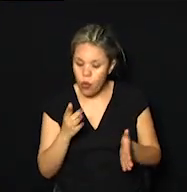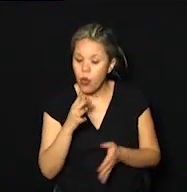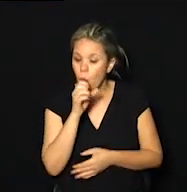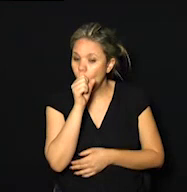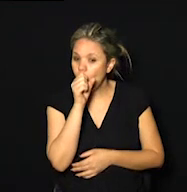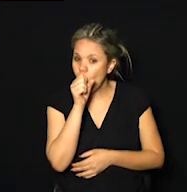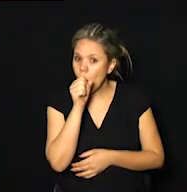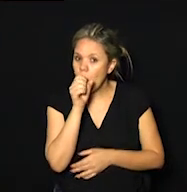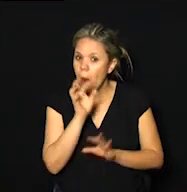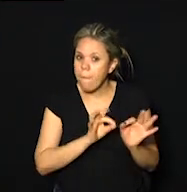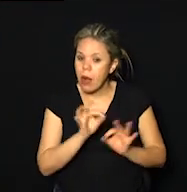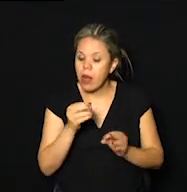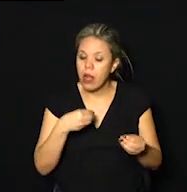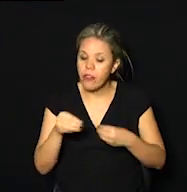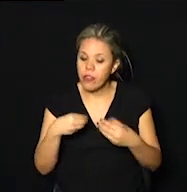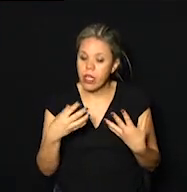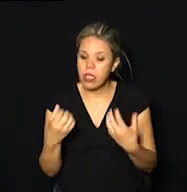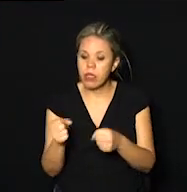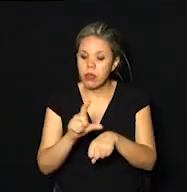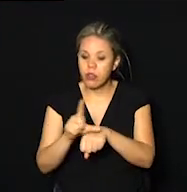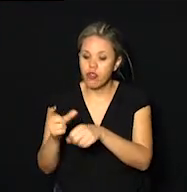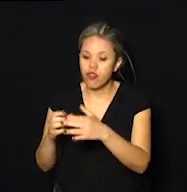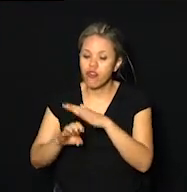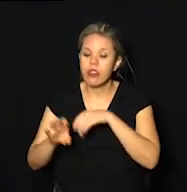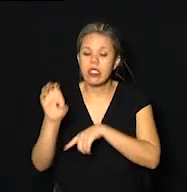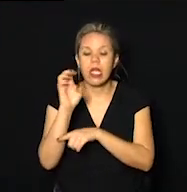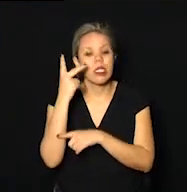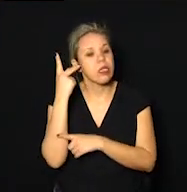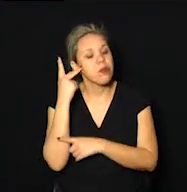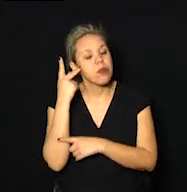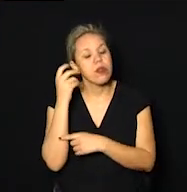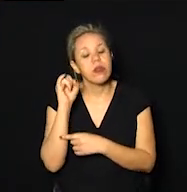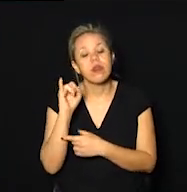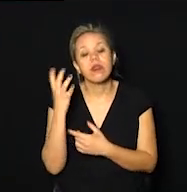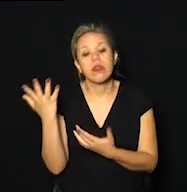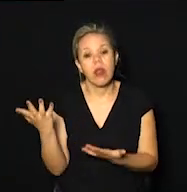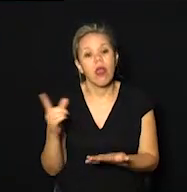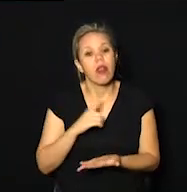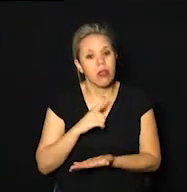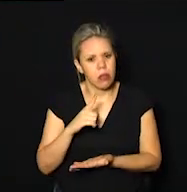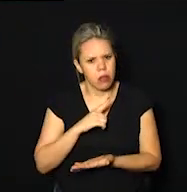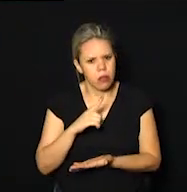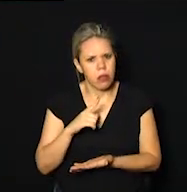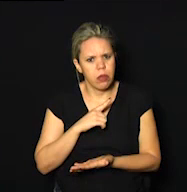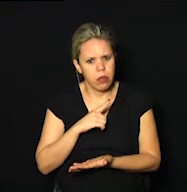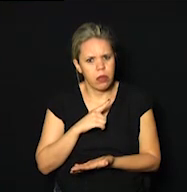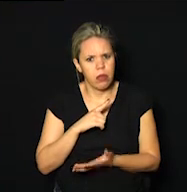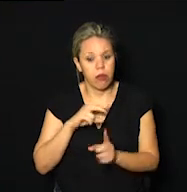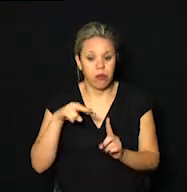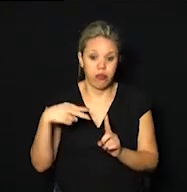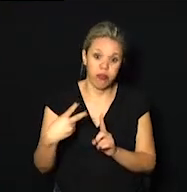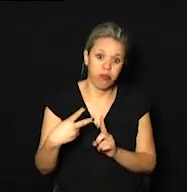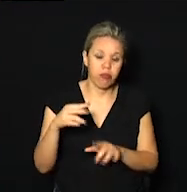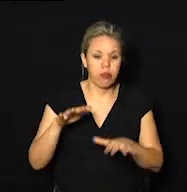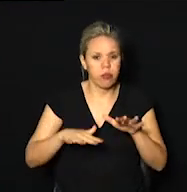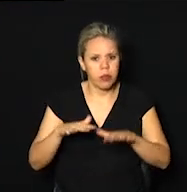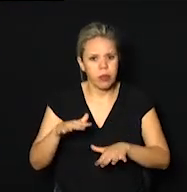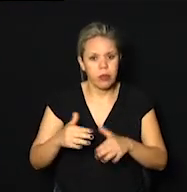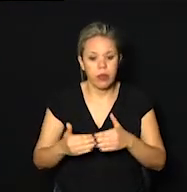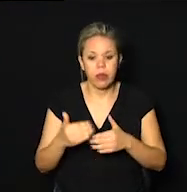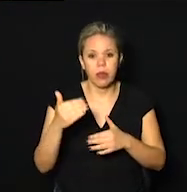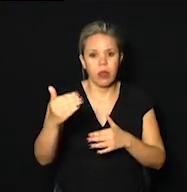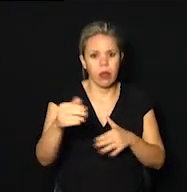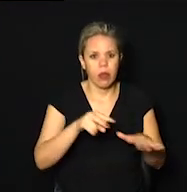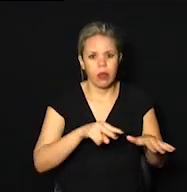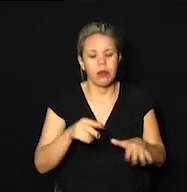flexibilização do estado de São Paulo. Mas sim que existe uma expectativa de que na próxima